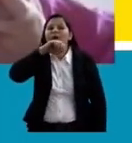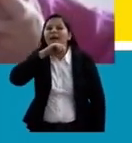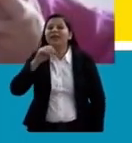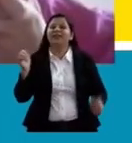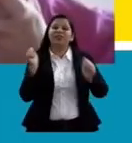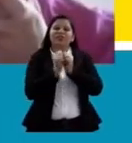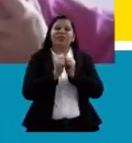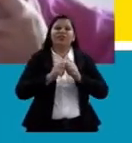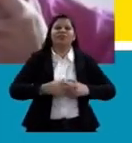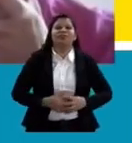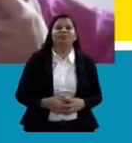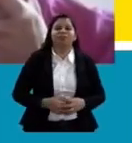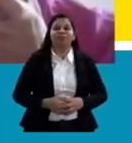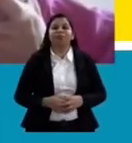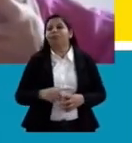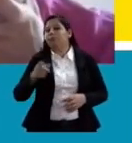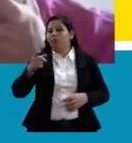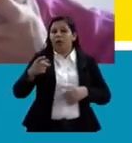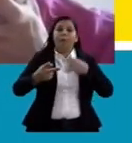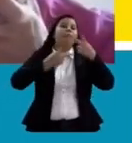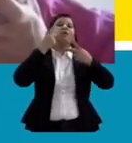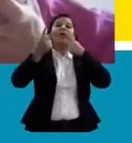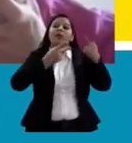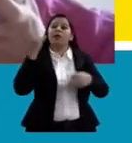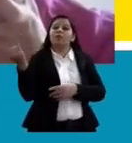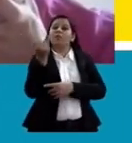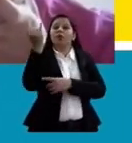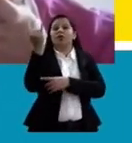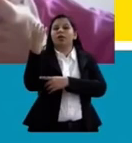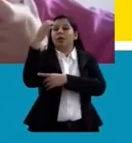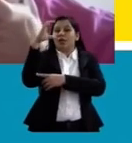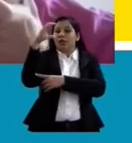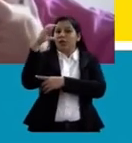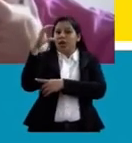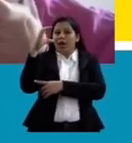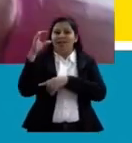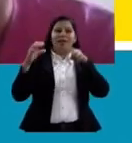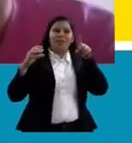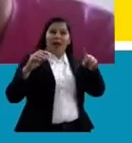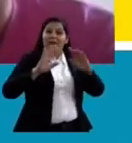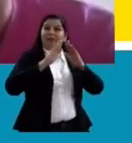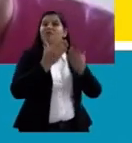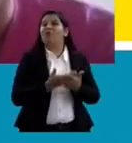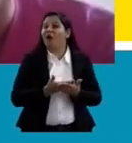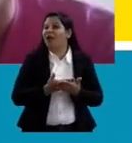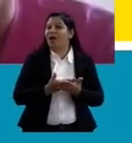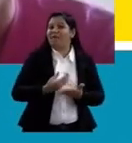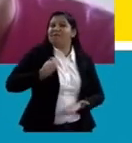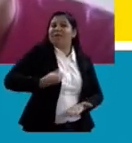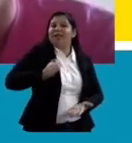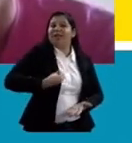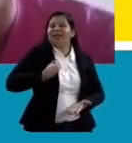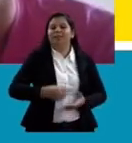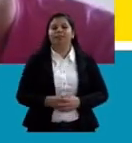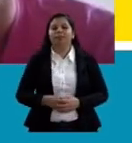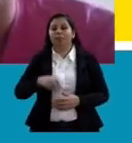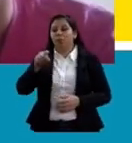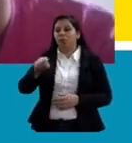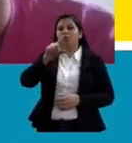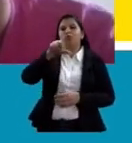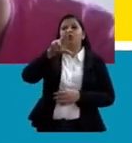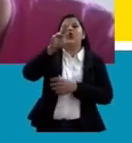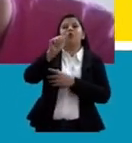Para falarem sobre a importância da ciência para essa escola chamada Vida. Bom, o Luar, ele